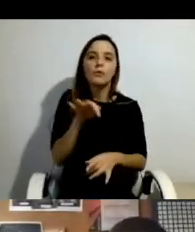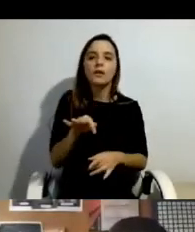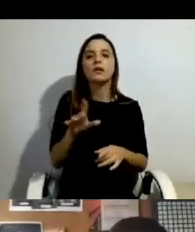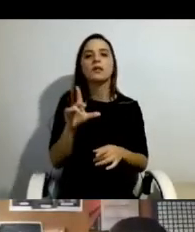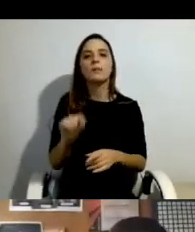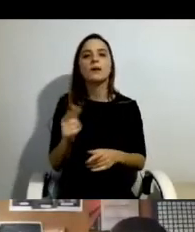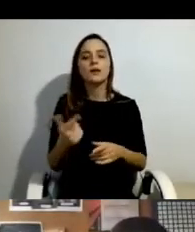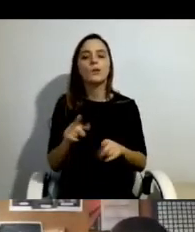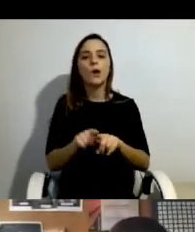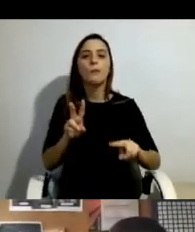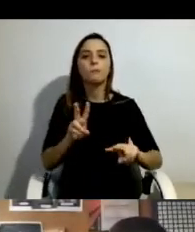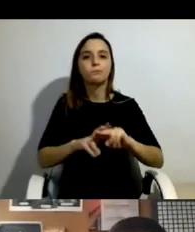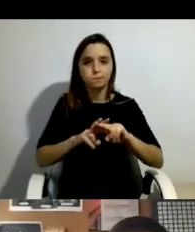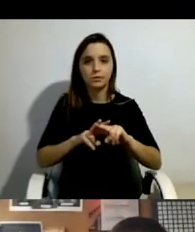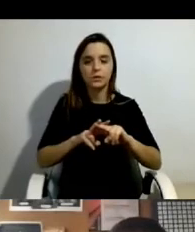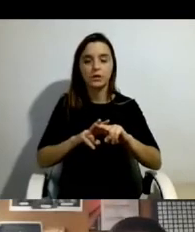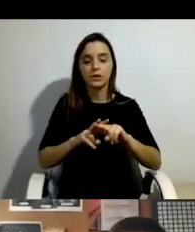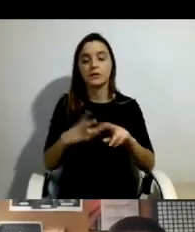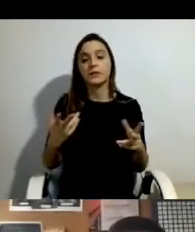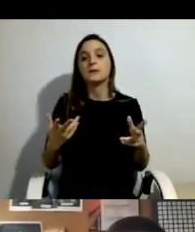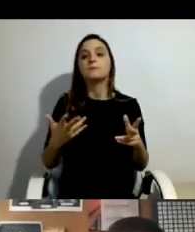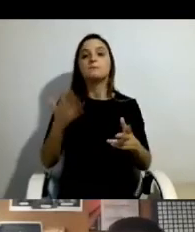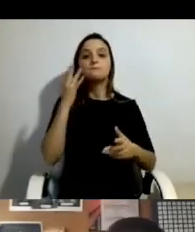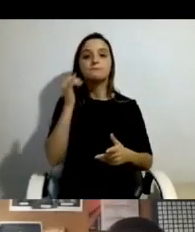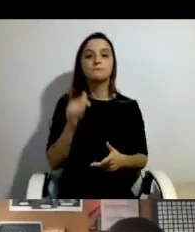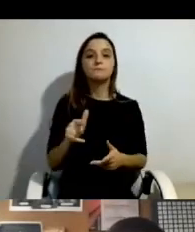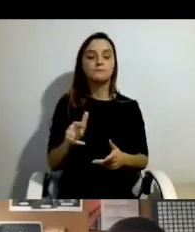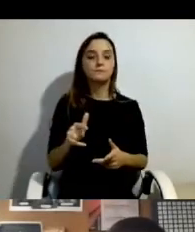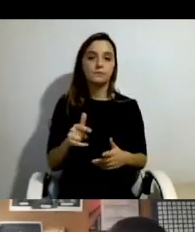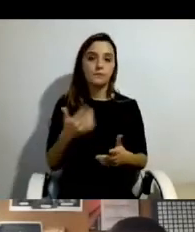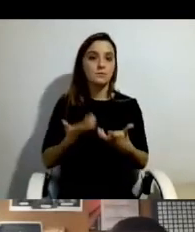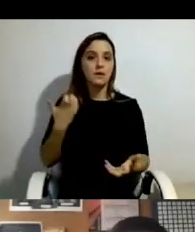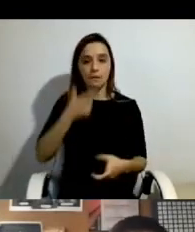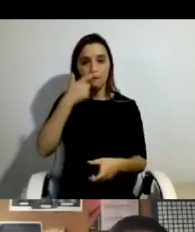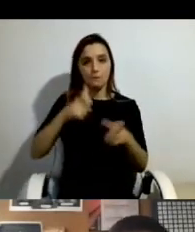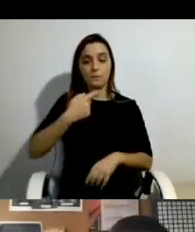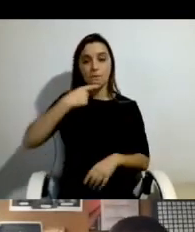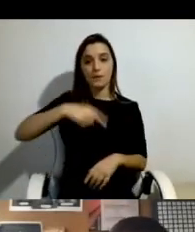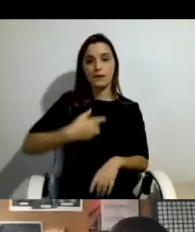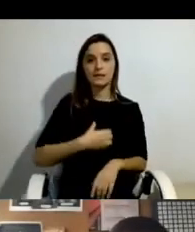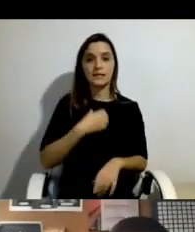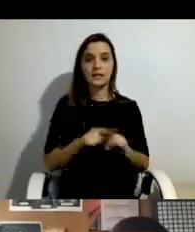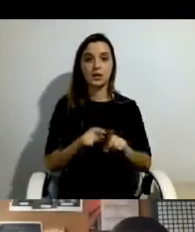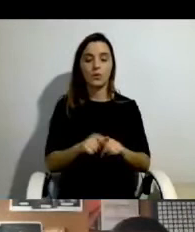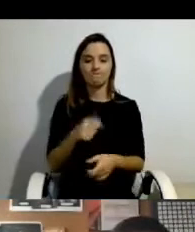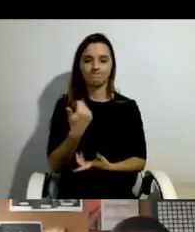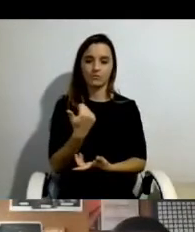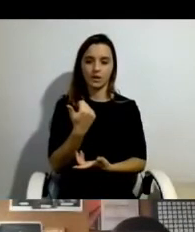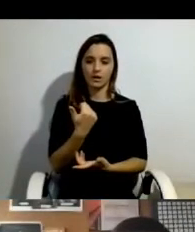presa e, portanto, aqui a ideia muito forte de que as pessoas muitas vezes sentem como um farto para os seus